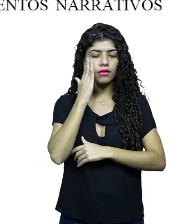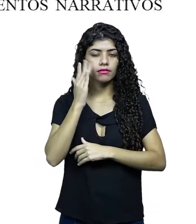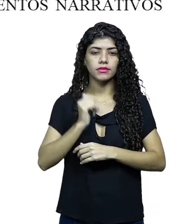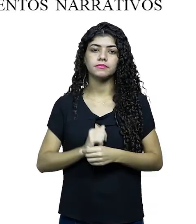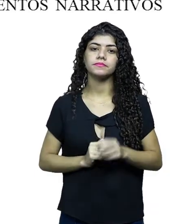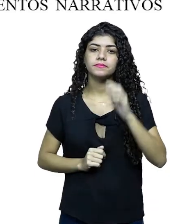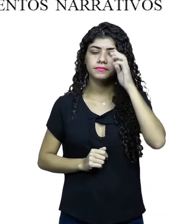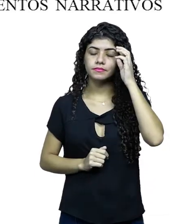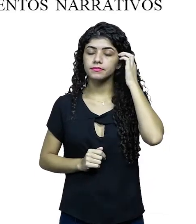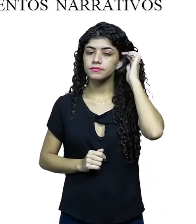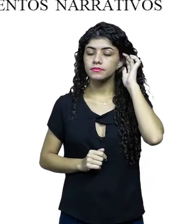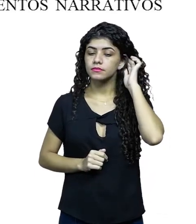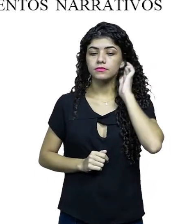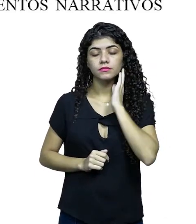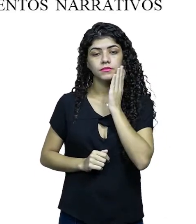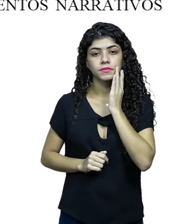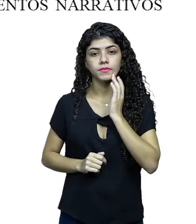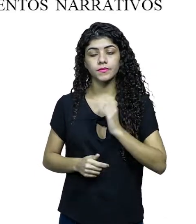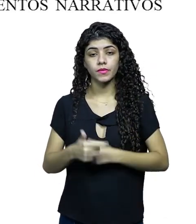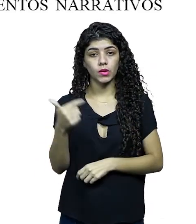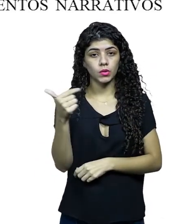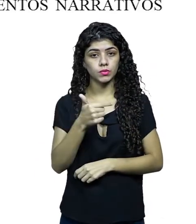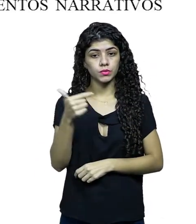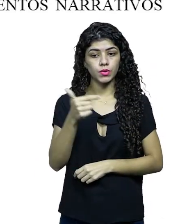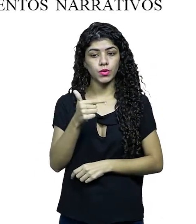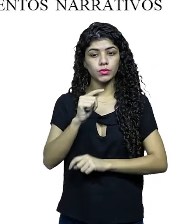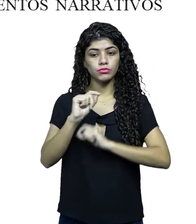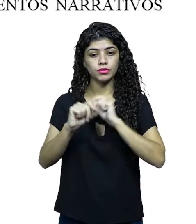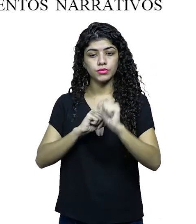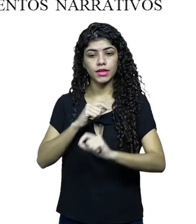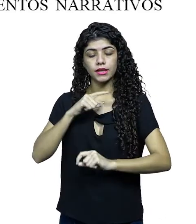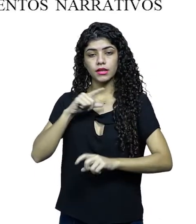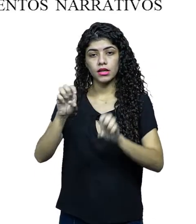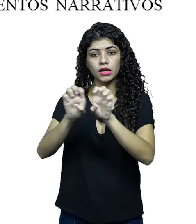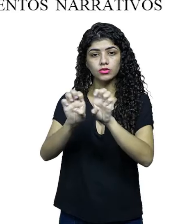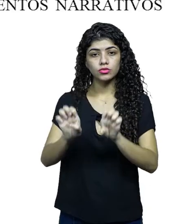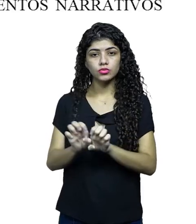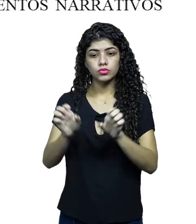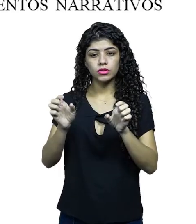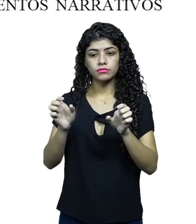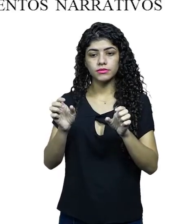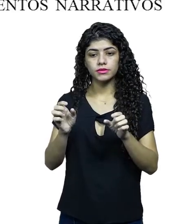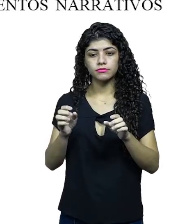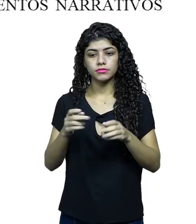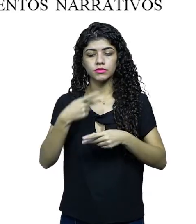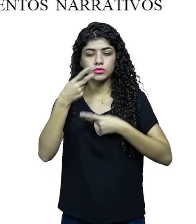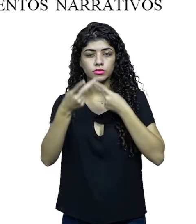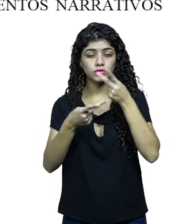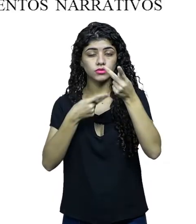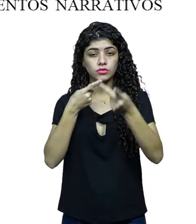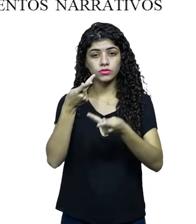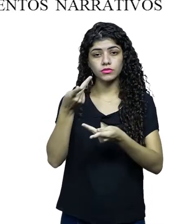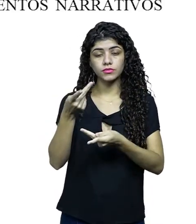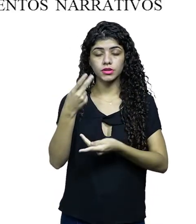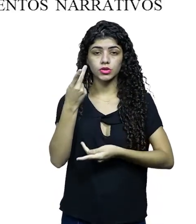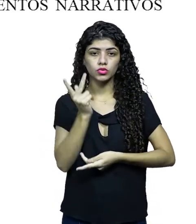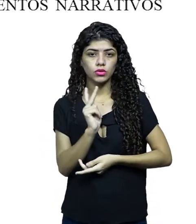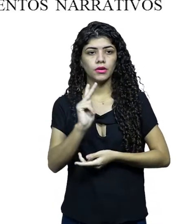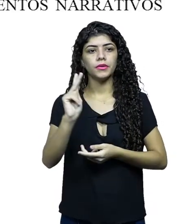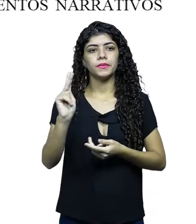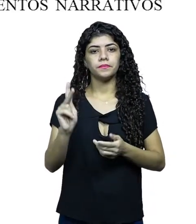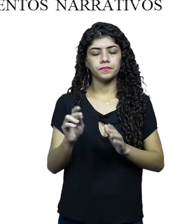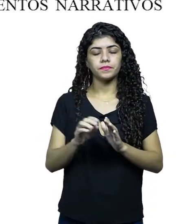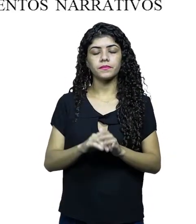seus personagens, ok? No item dois, nós vamos trazer a estrutura narrativa. Que é o quê? A